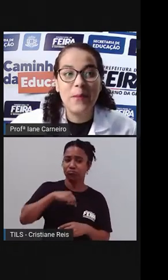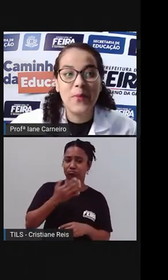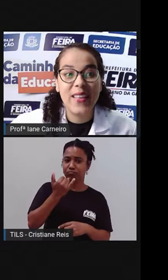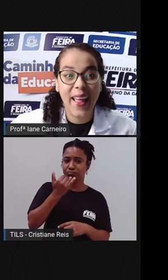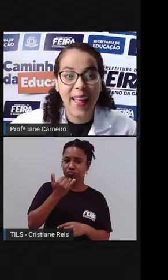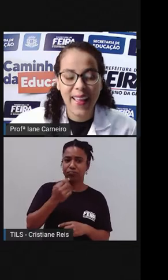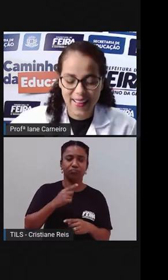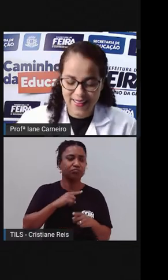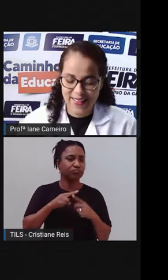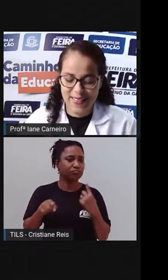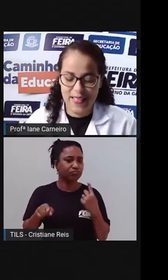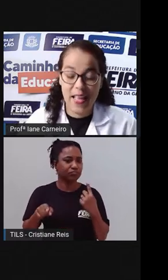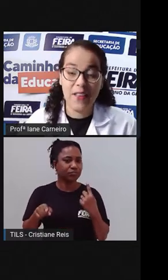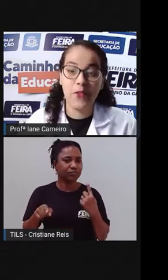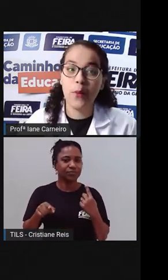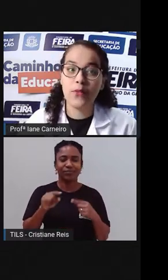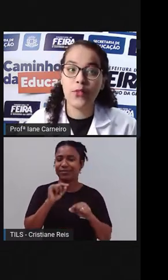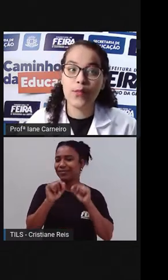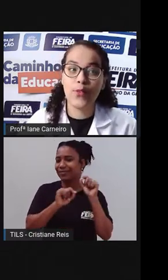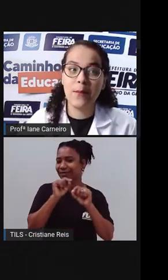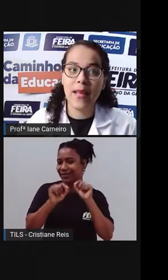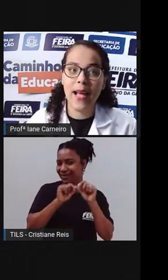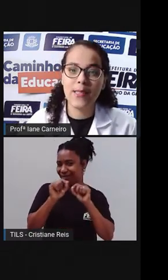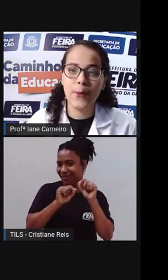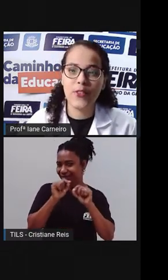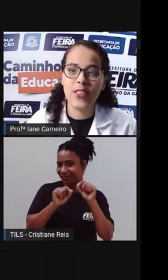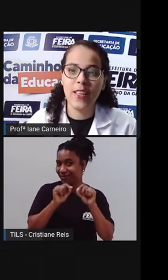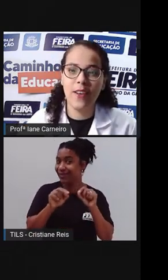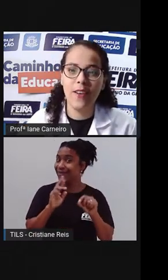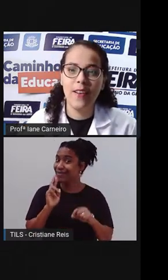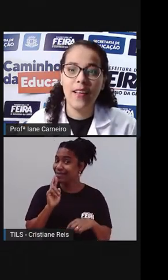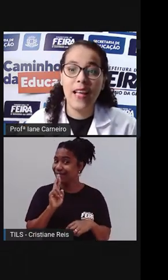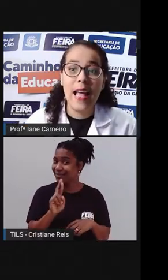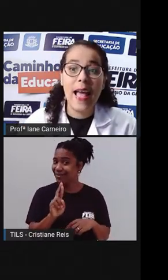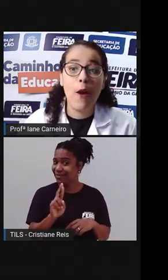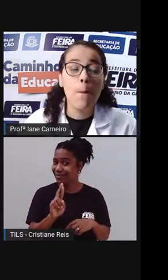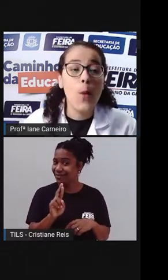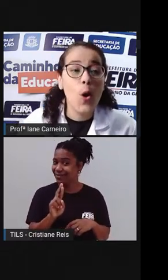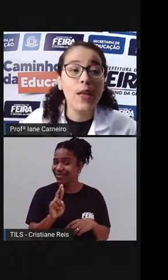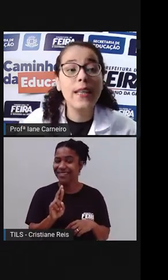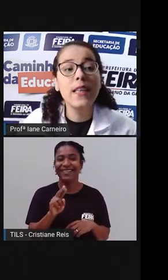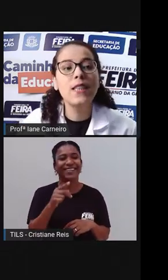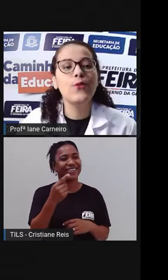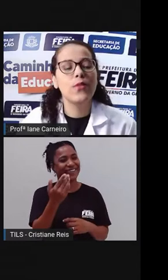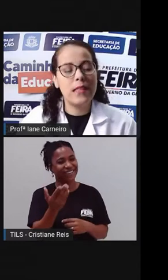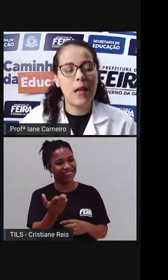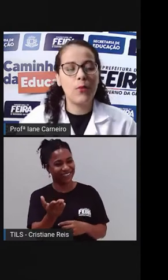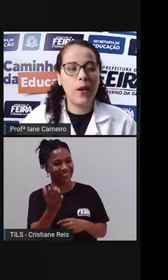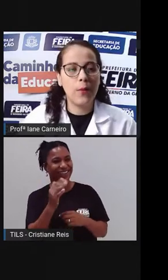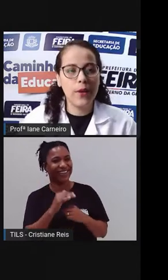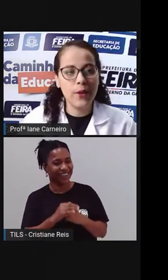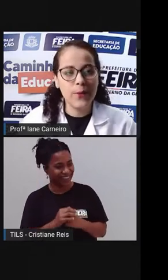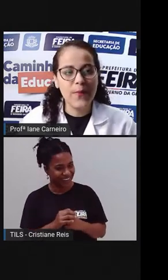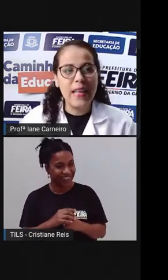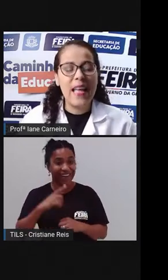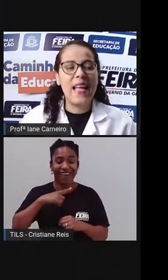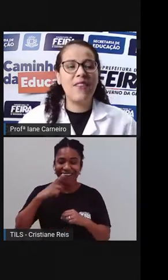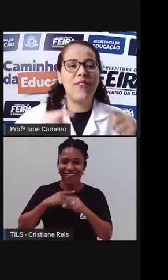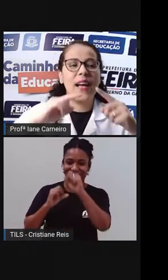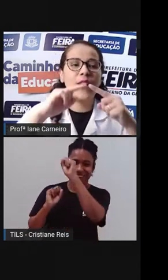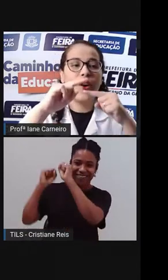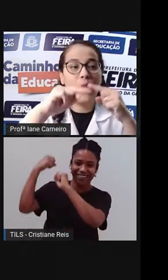Adivinha, se puder. Vou liberar a resposta, hein, ó. É o moinho. Vocês sabem o que é o moinho?